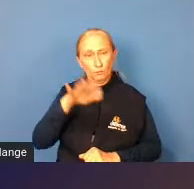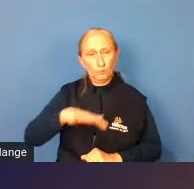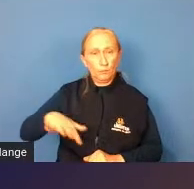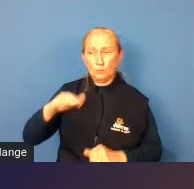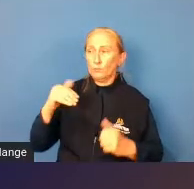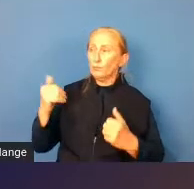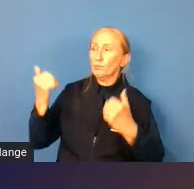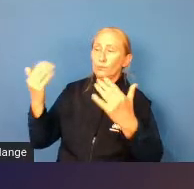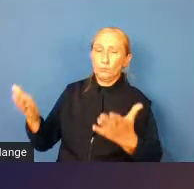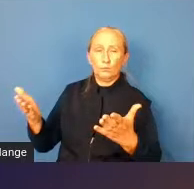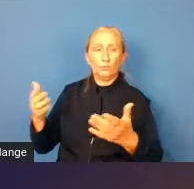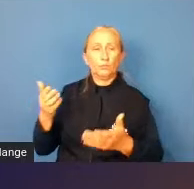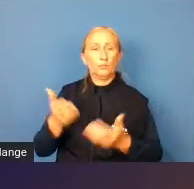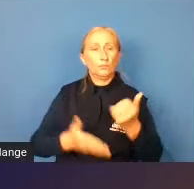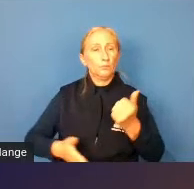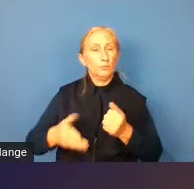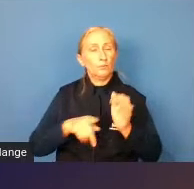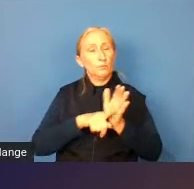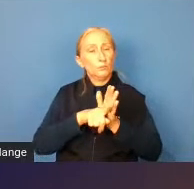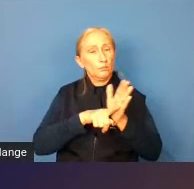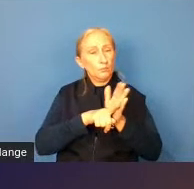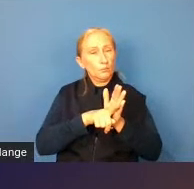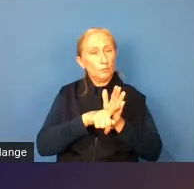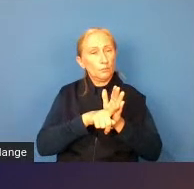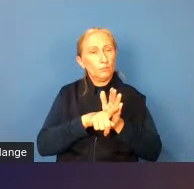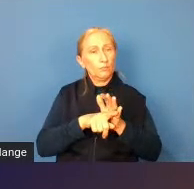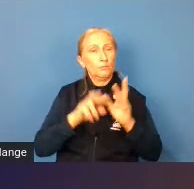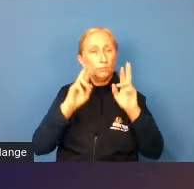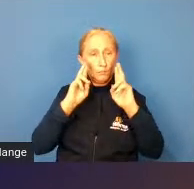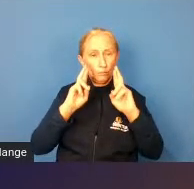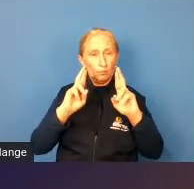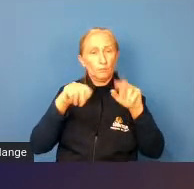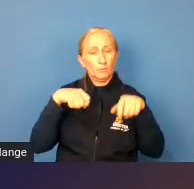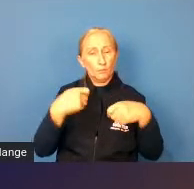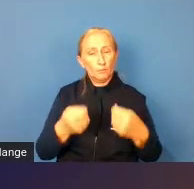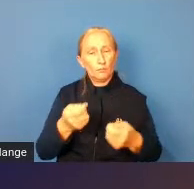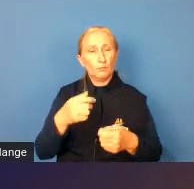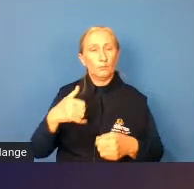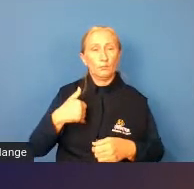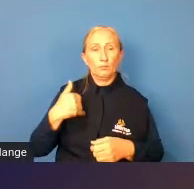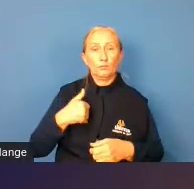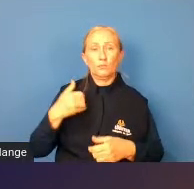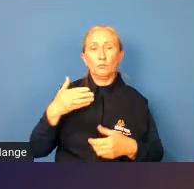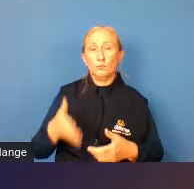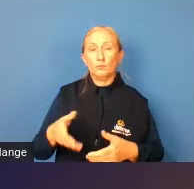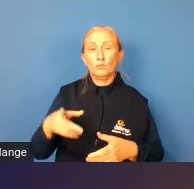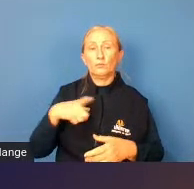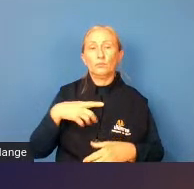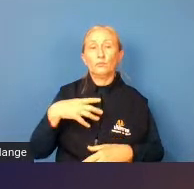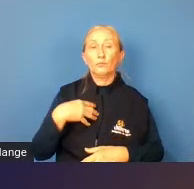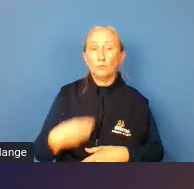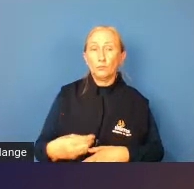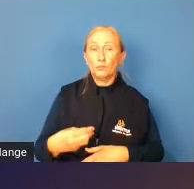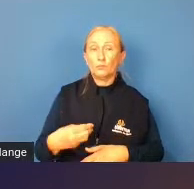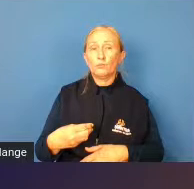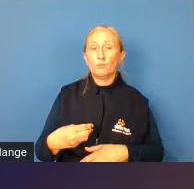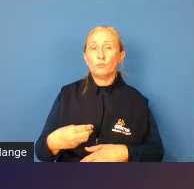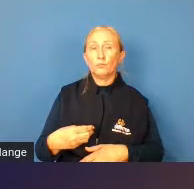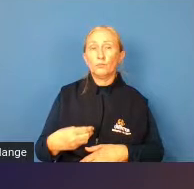externo também que está em base de pesquisas é respeito a idade que se tem o filho porque